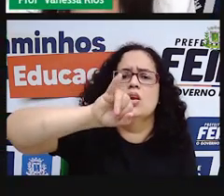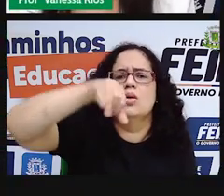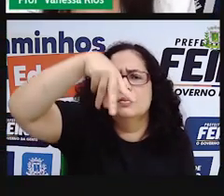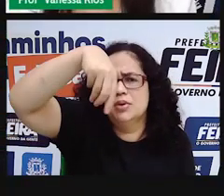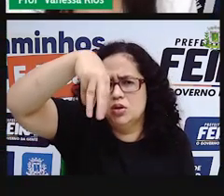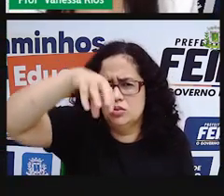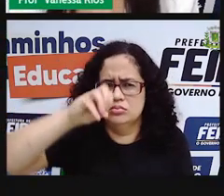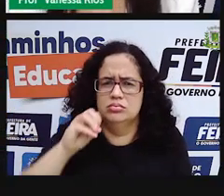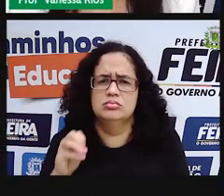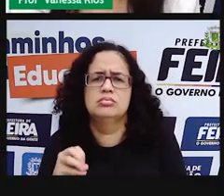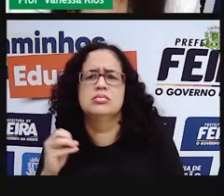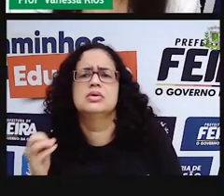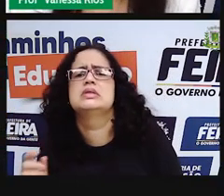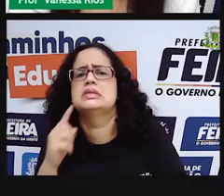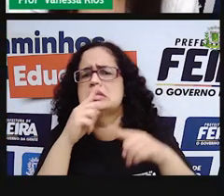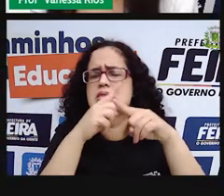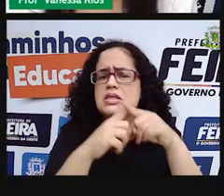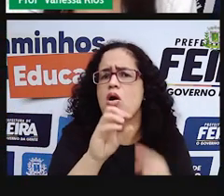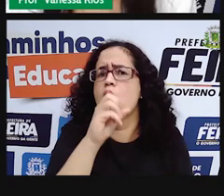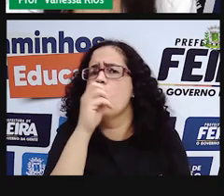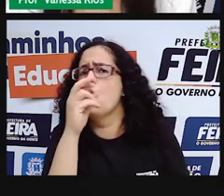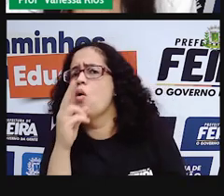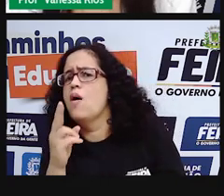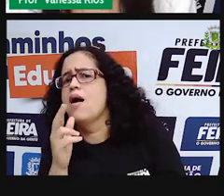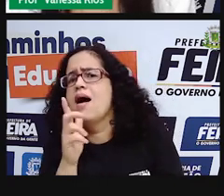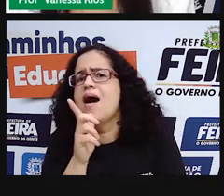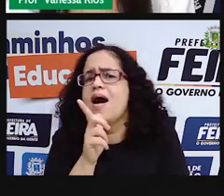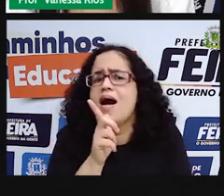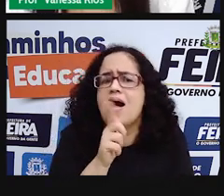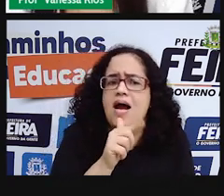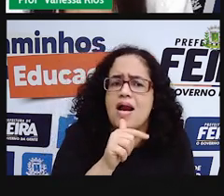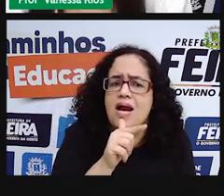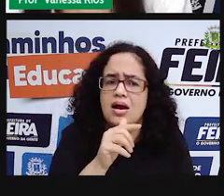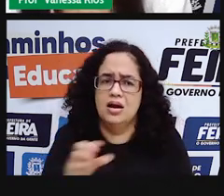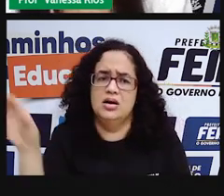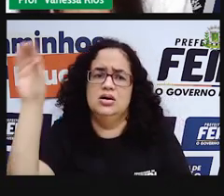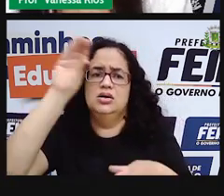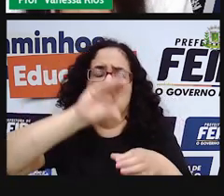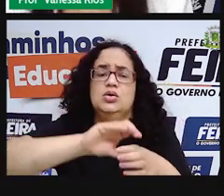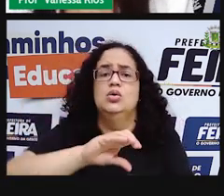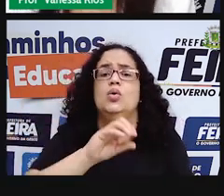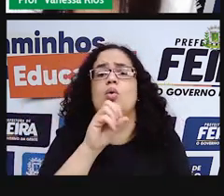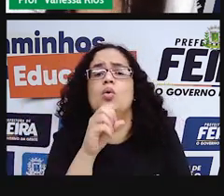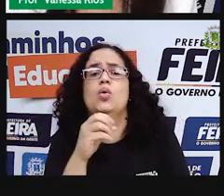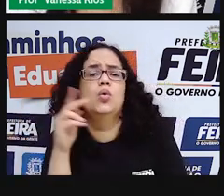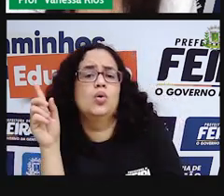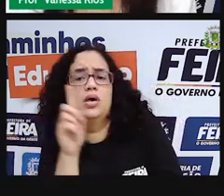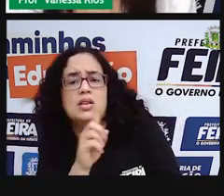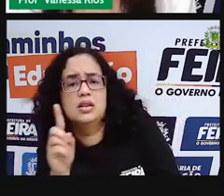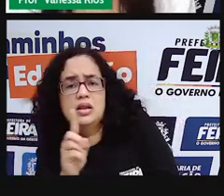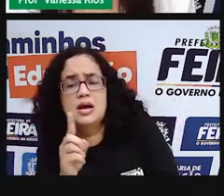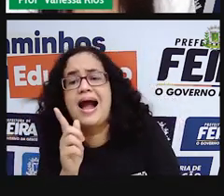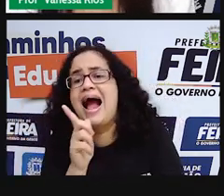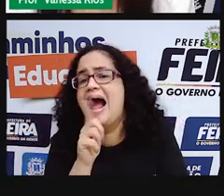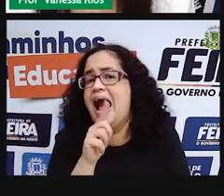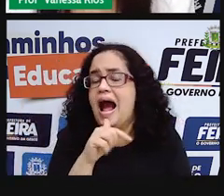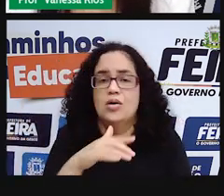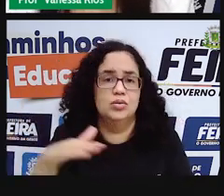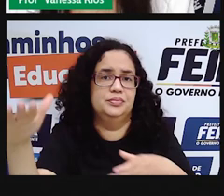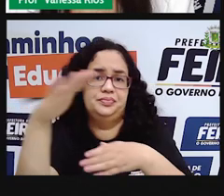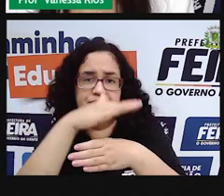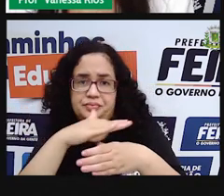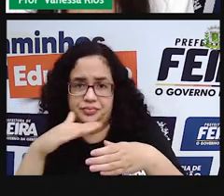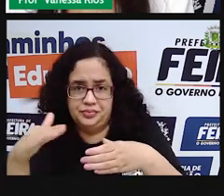alumínio, a gente vai marcar sim, quando a água for capaz de passar pelo material. E não, quando a água não for